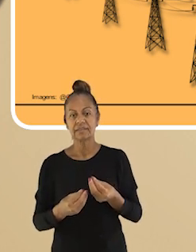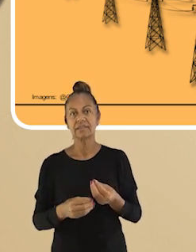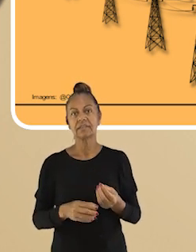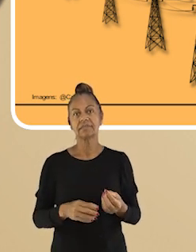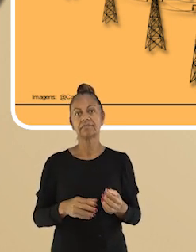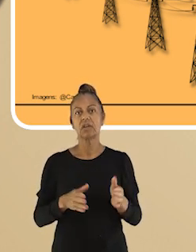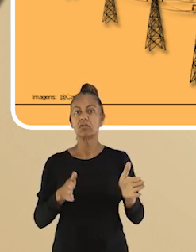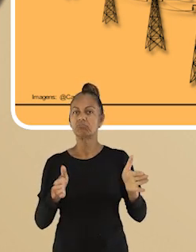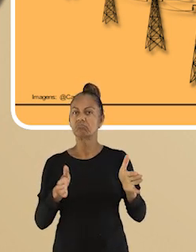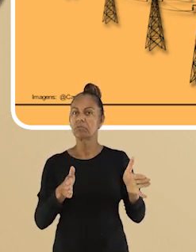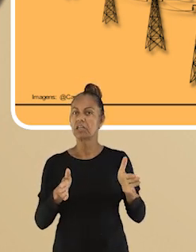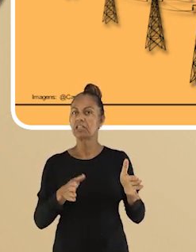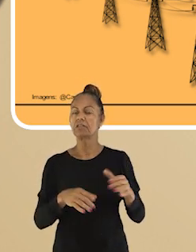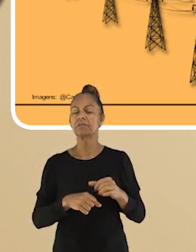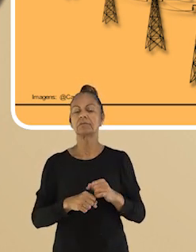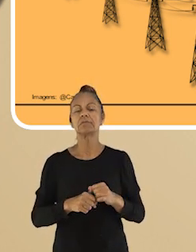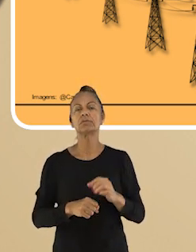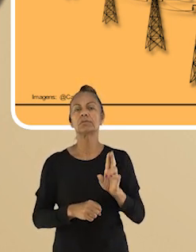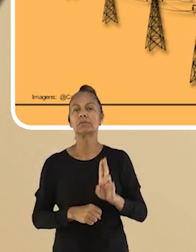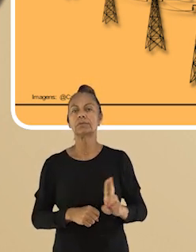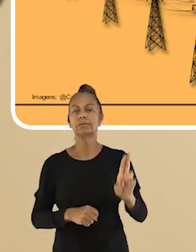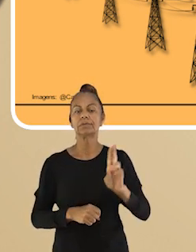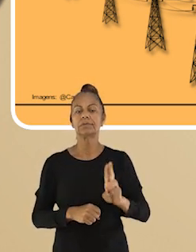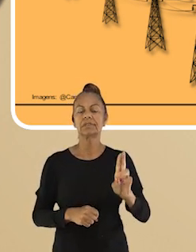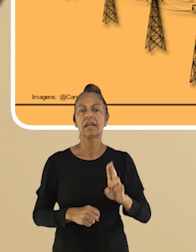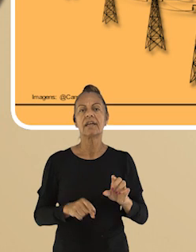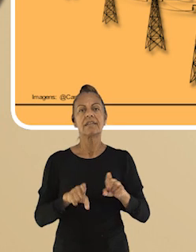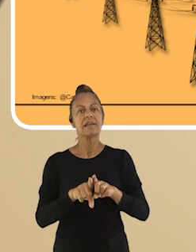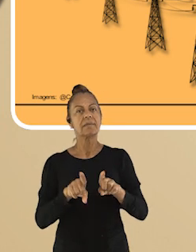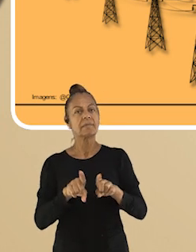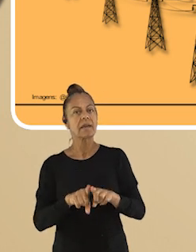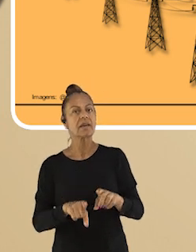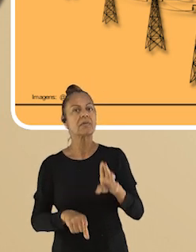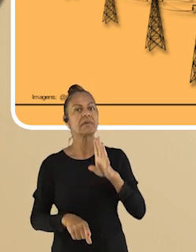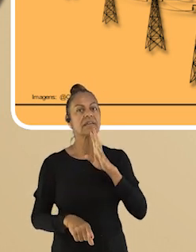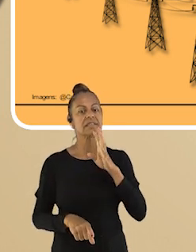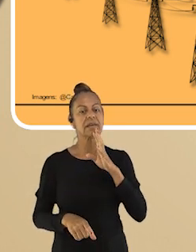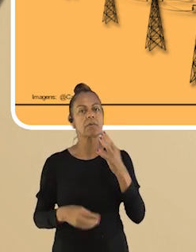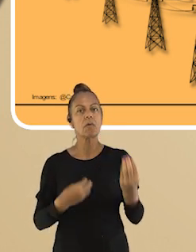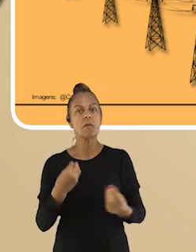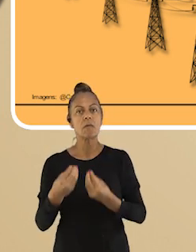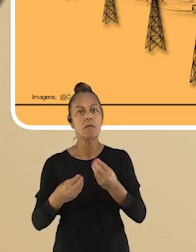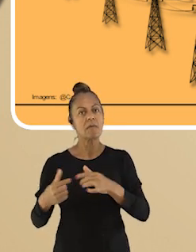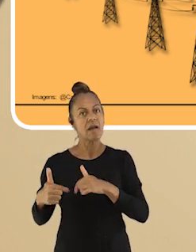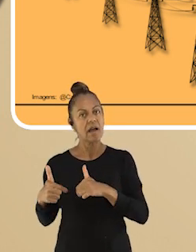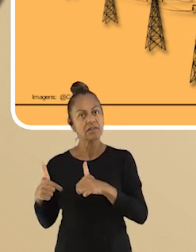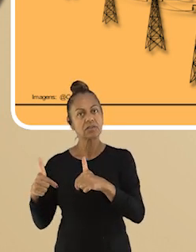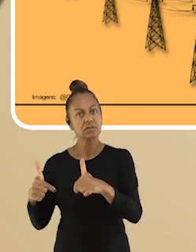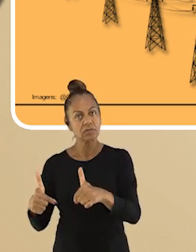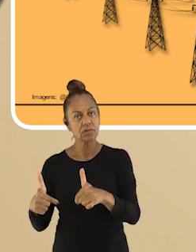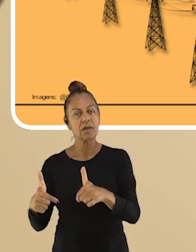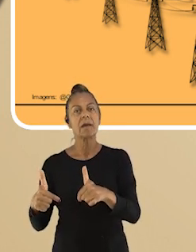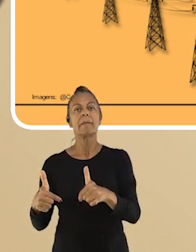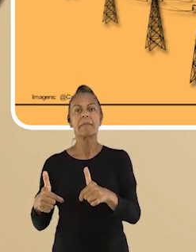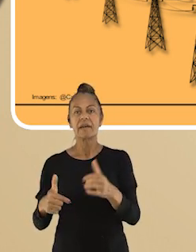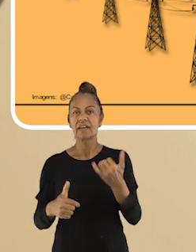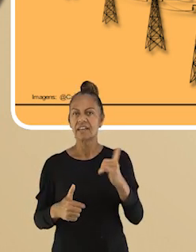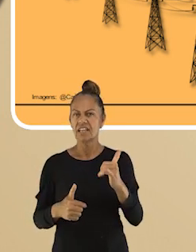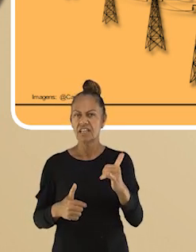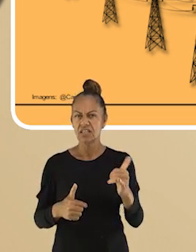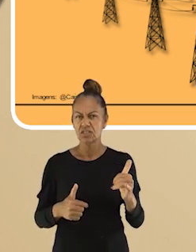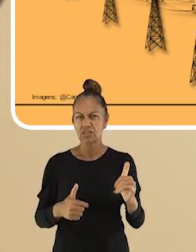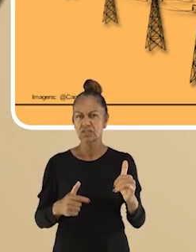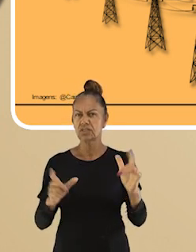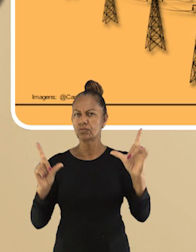num determinado período. Conhecemos algumas atitudes para reduzir o consumo de energia elétrica e